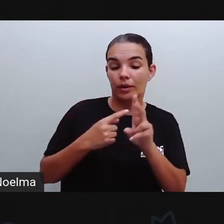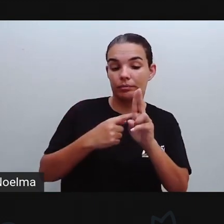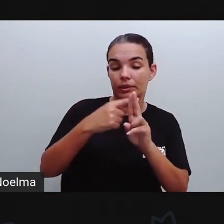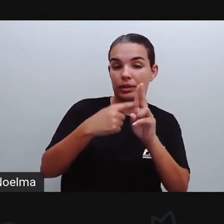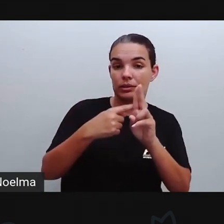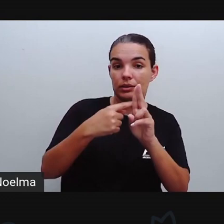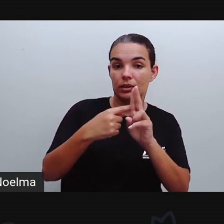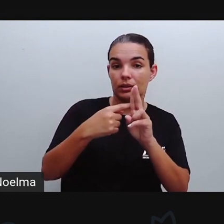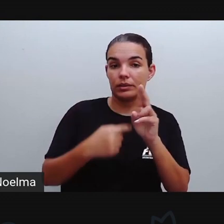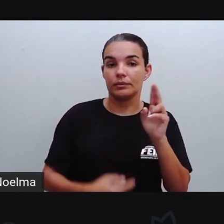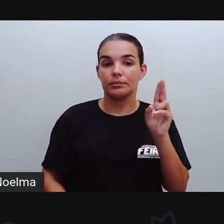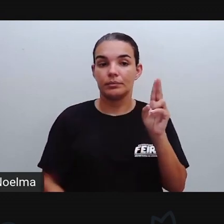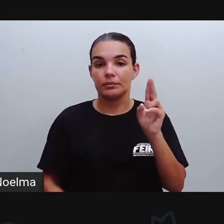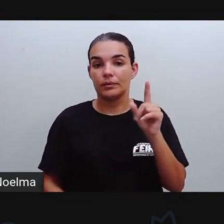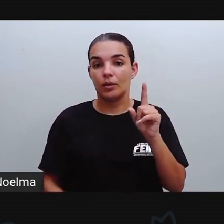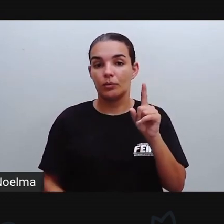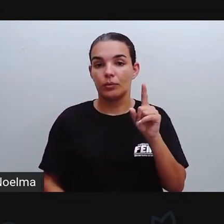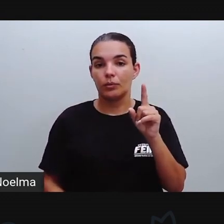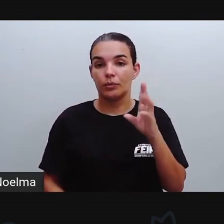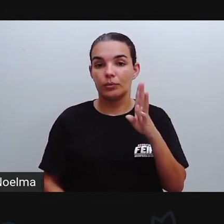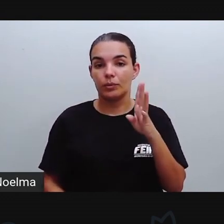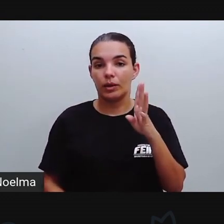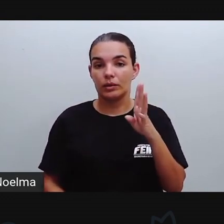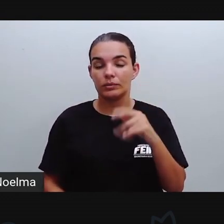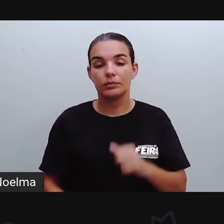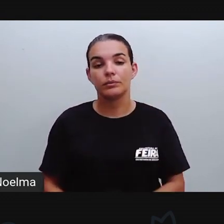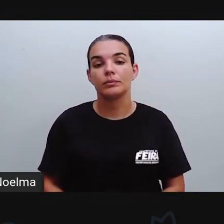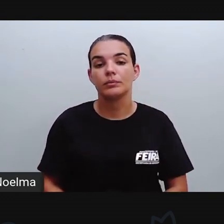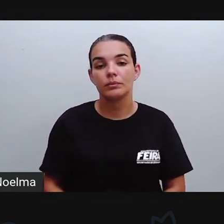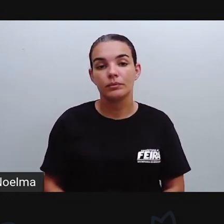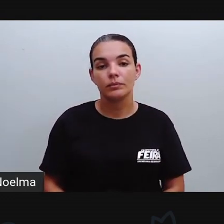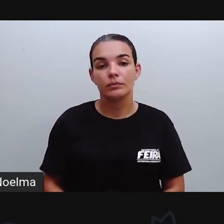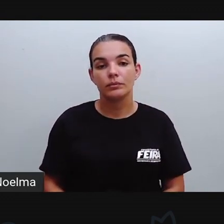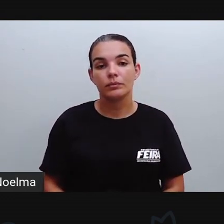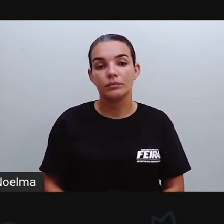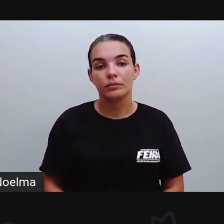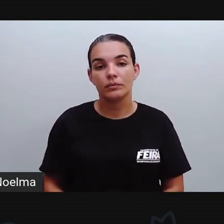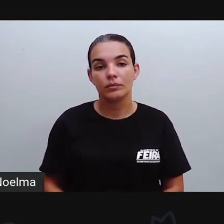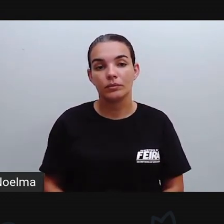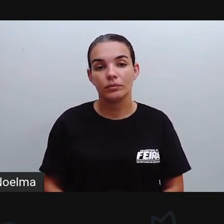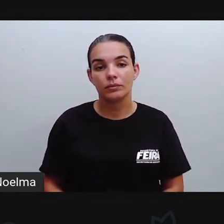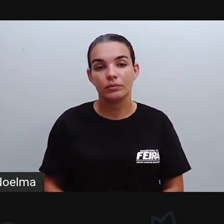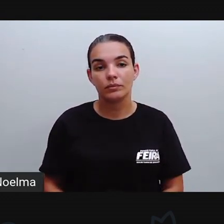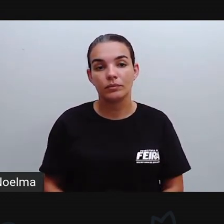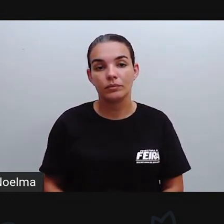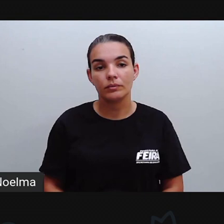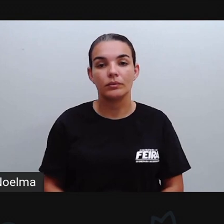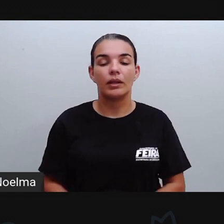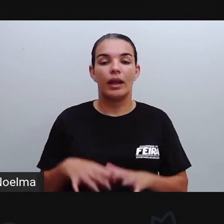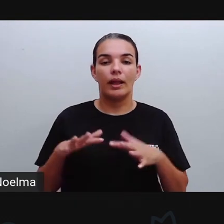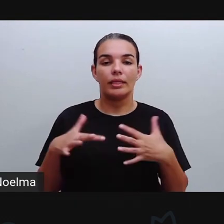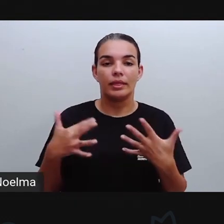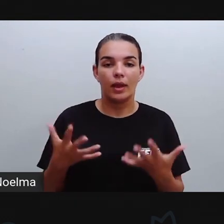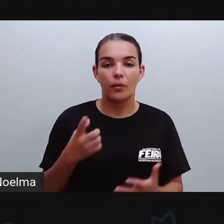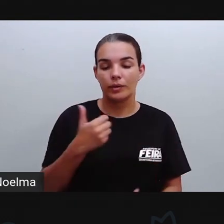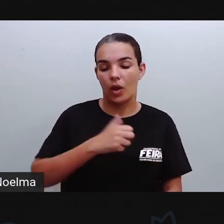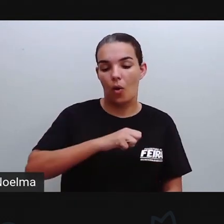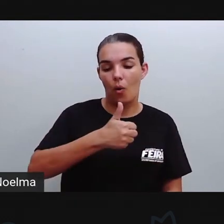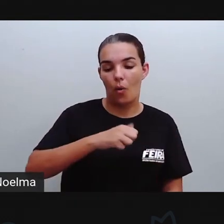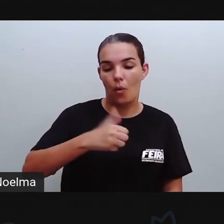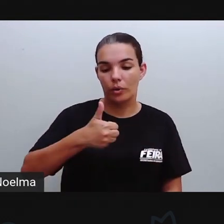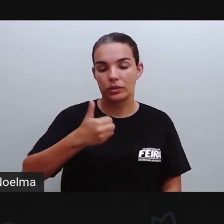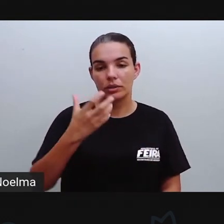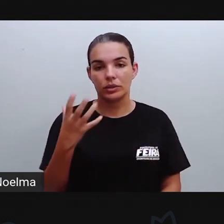certo? 1 mais 4, 5. Mais 5, 10. Mais 1, 11. Dezenas, certo?